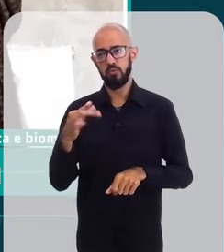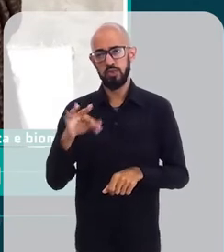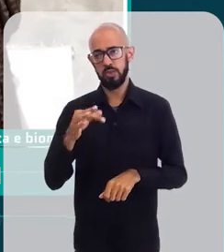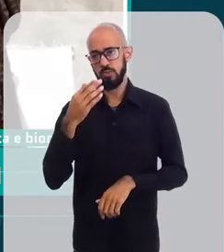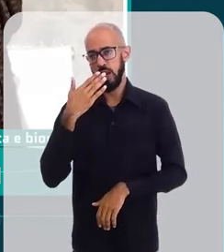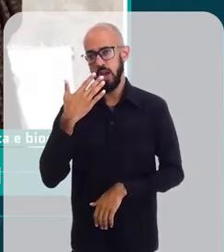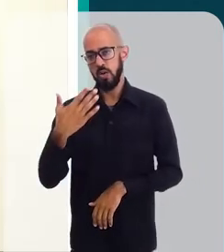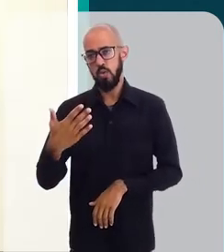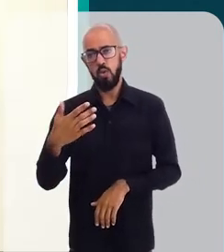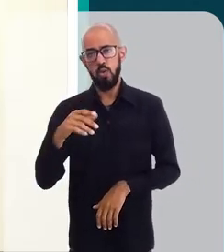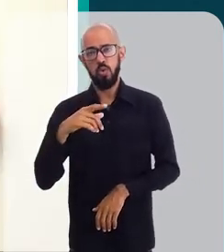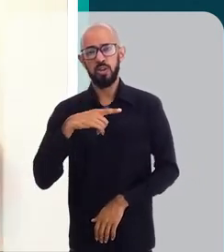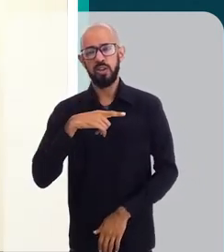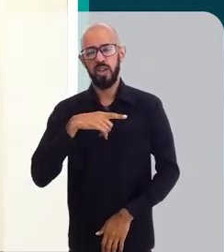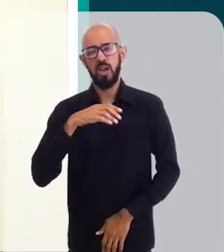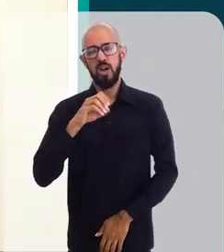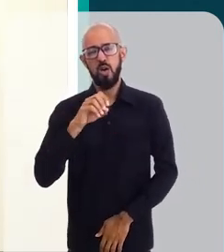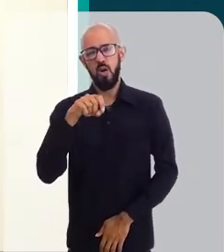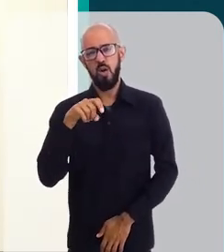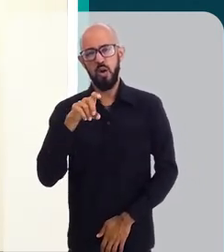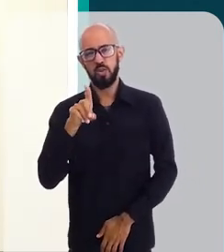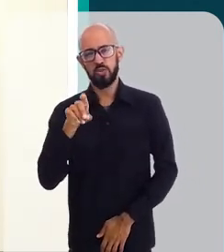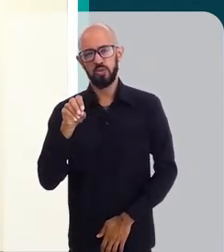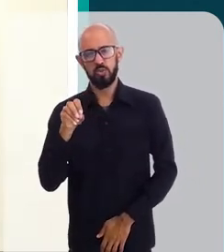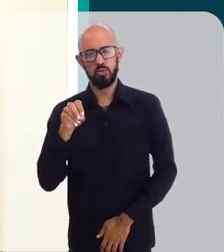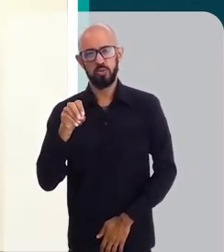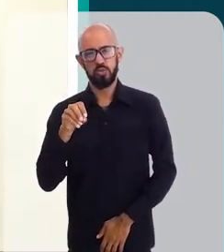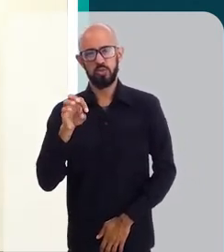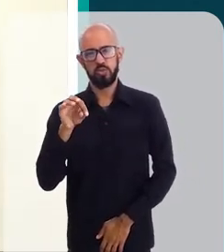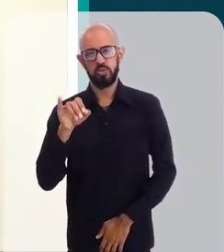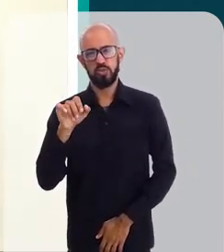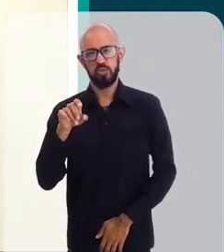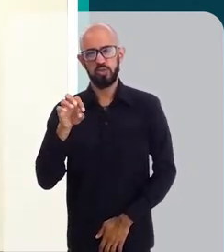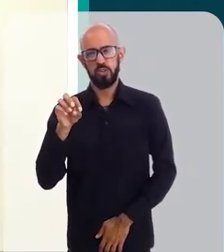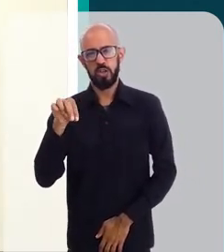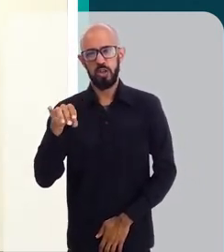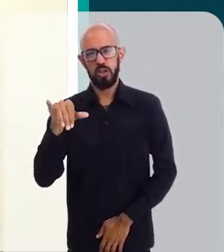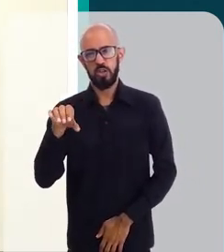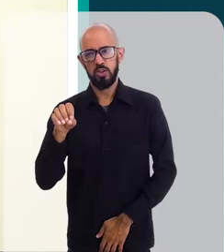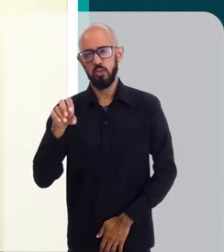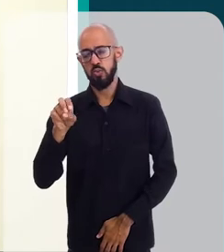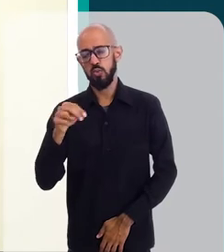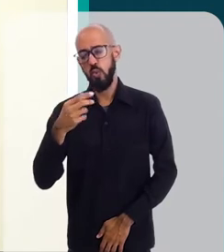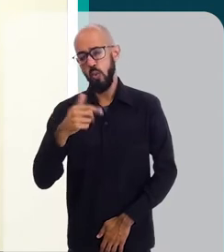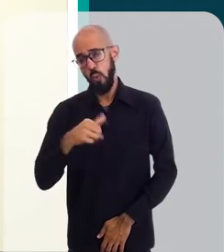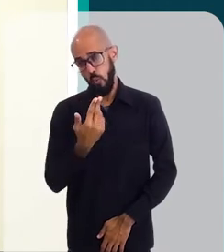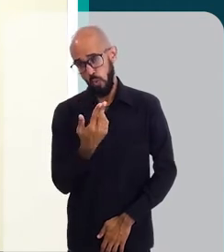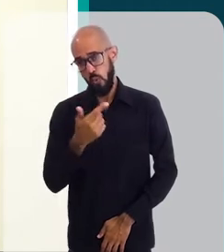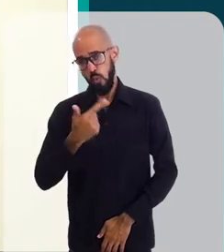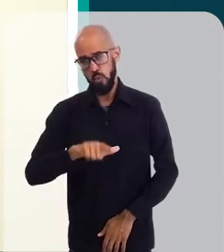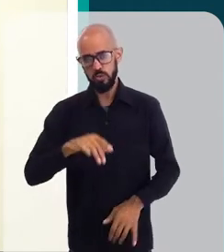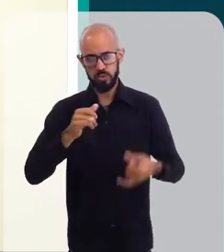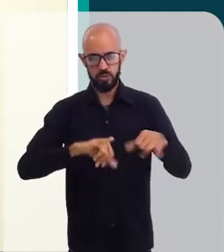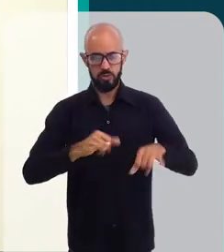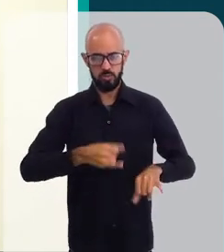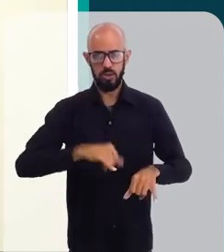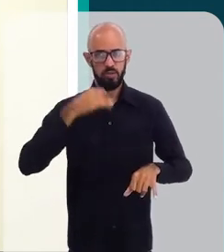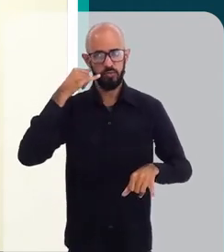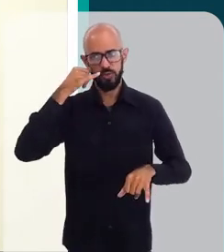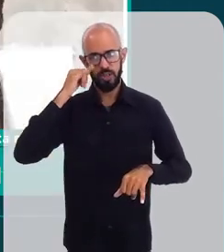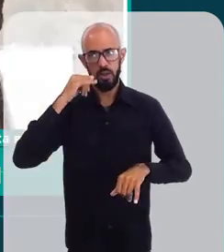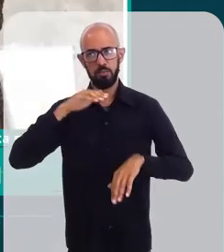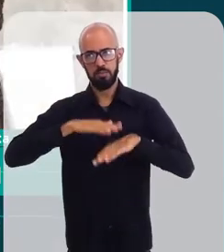cor que tem de óxido de titânio e outros protetores para evitar que essa pele manche